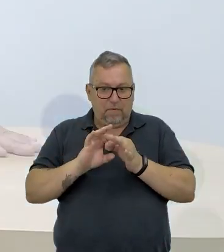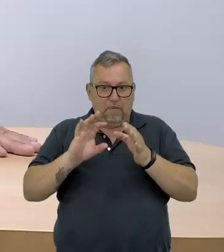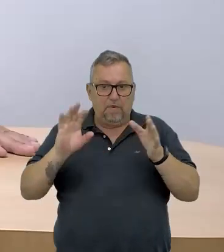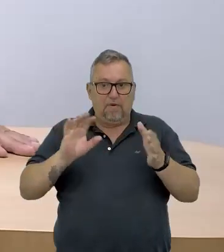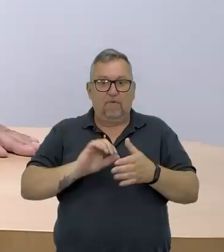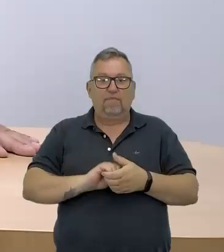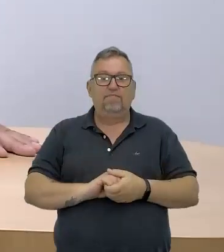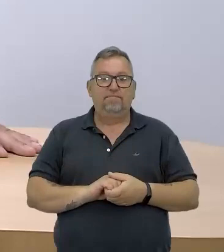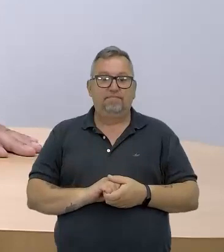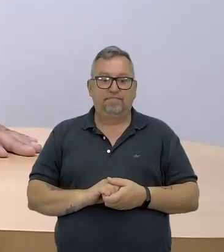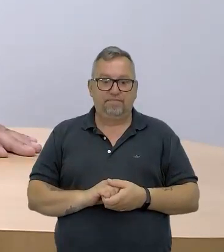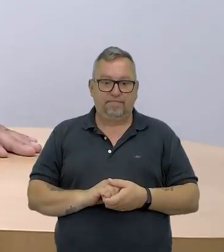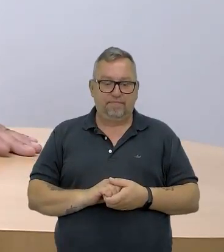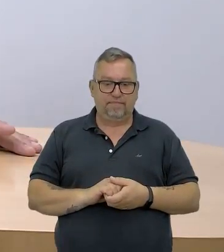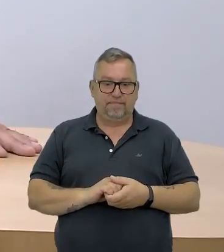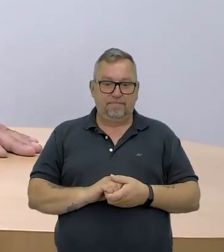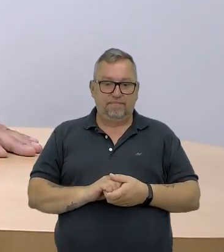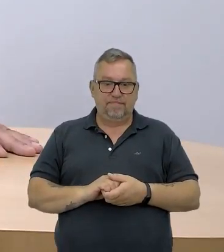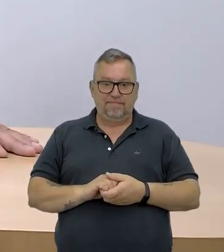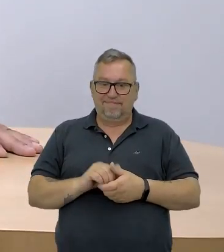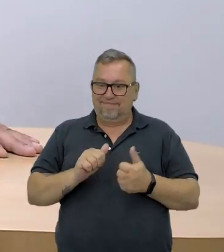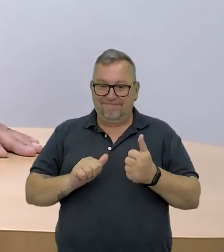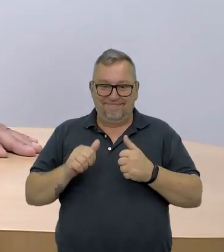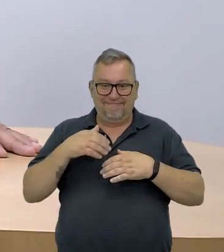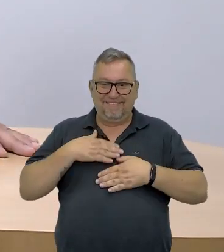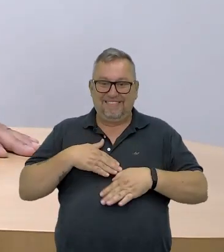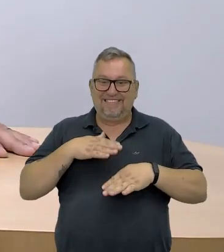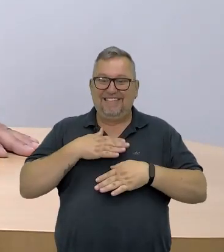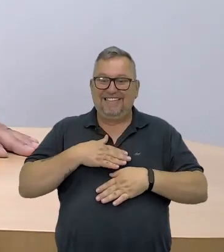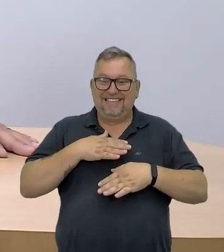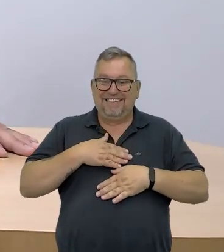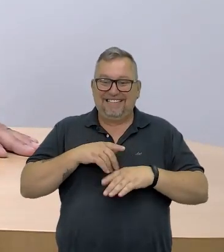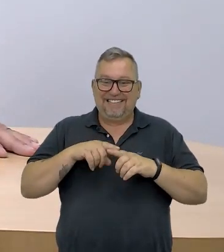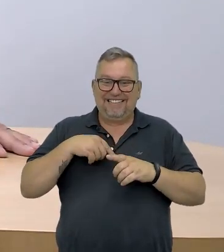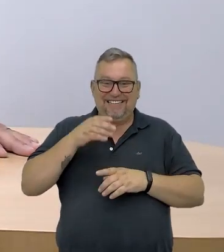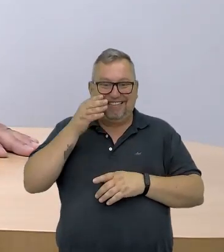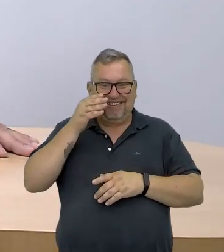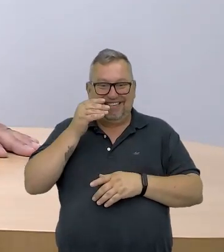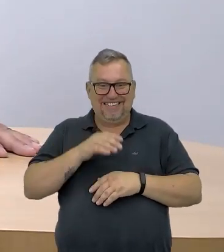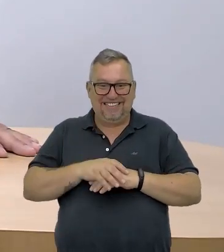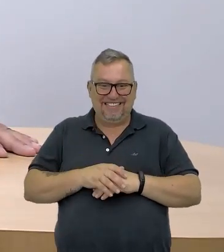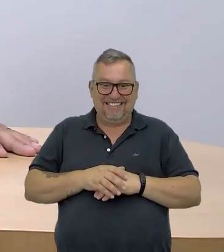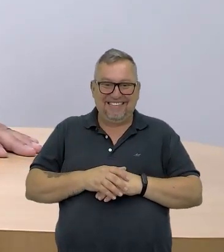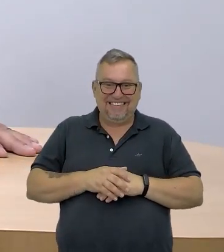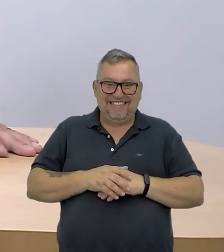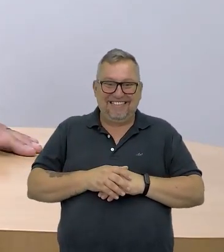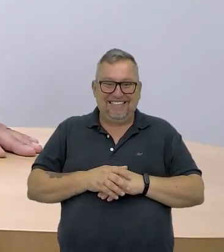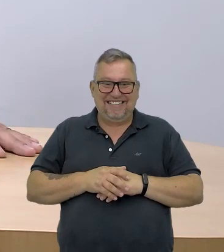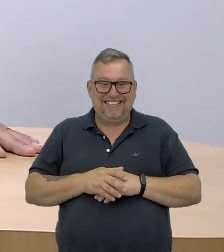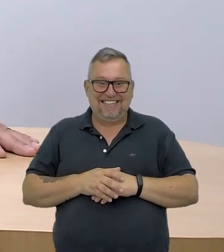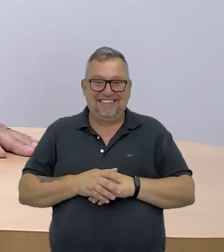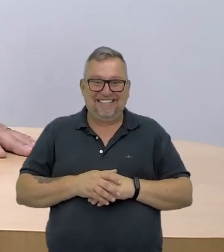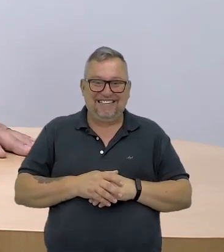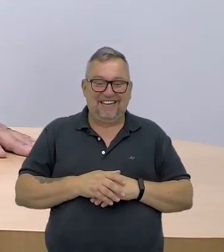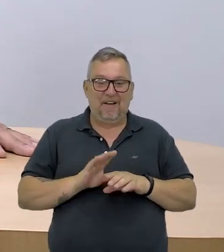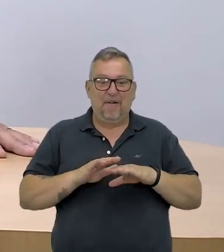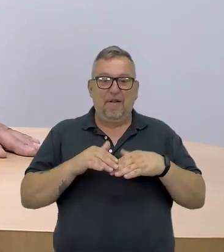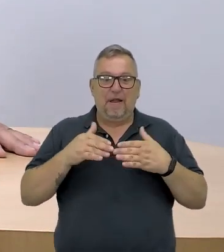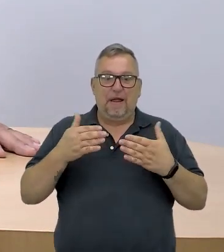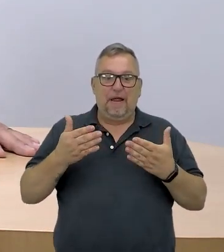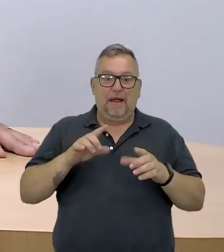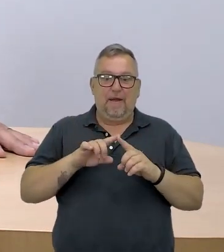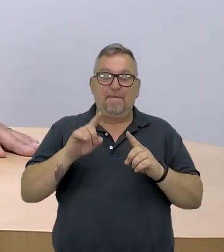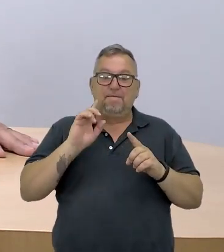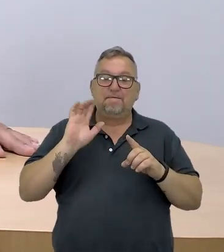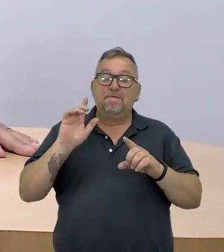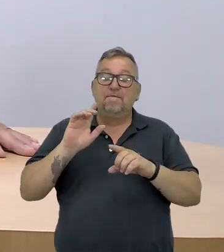Então, você pode utilizar. Tudo bem? Tranquilo? Aí, você que não é comigo, você que está falando alguma coisa errada. Aí, meu Deus. É isso aí, ó. Então, através